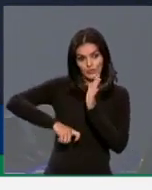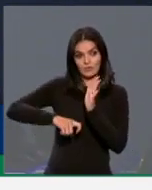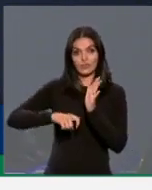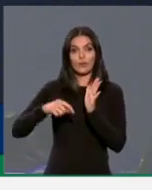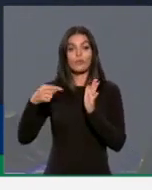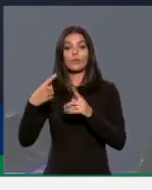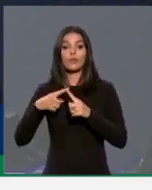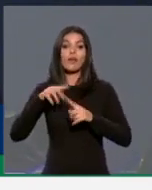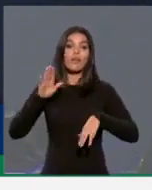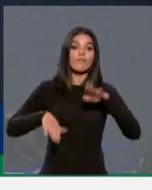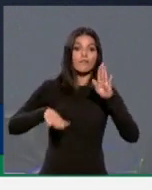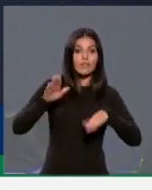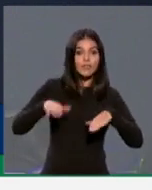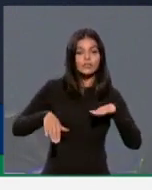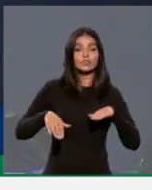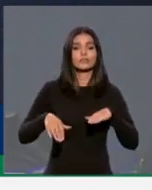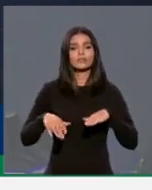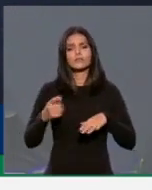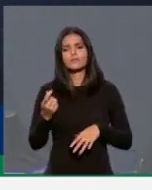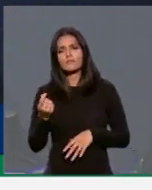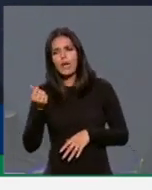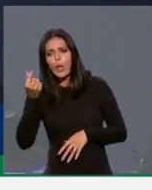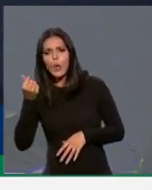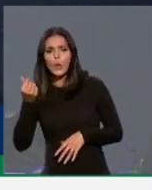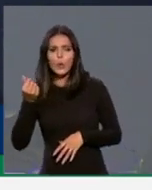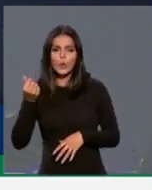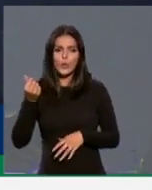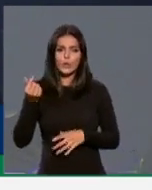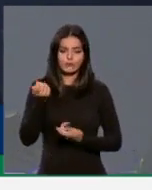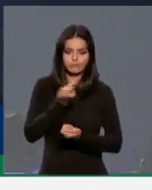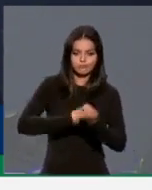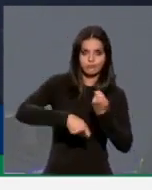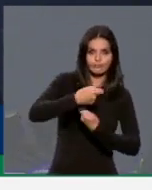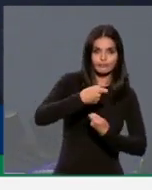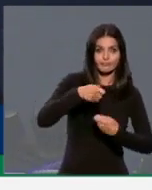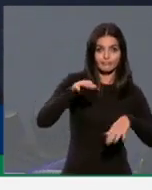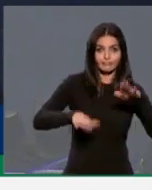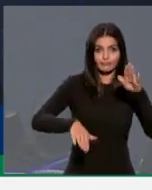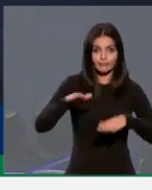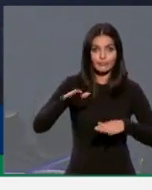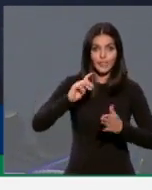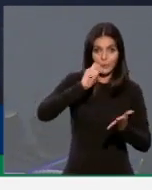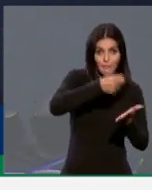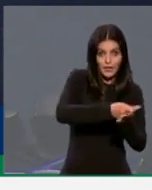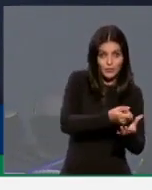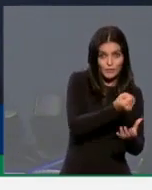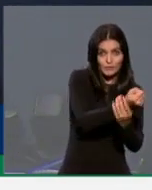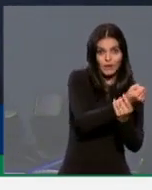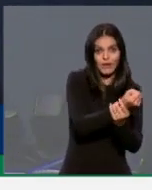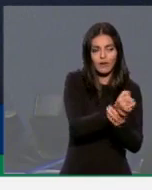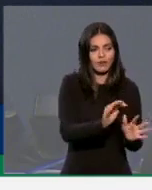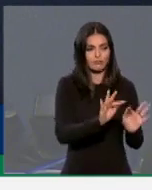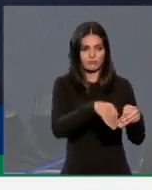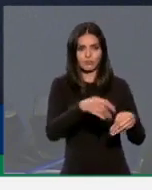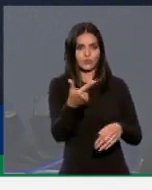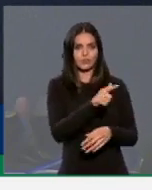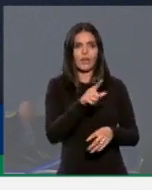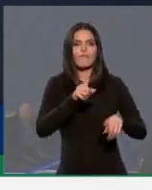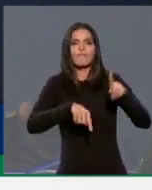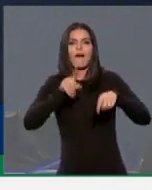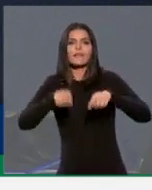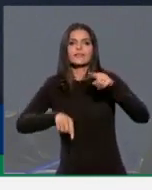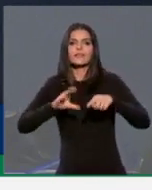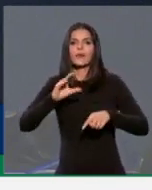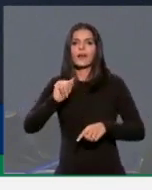garantias, porque, às vezes, dependendo do valor da transação, às vezes, o que é pago como garantia acaba, por causa da variação cambial,